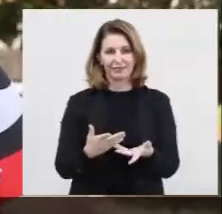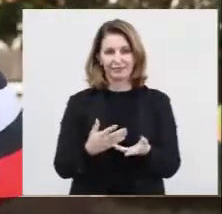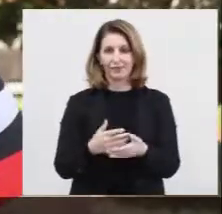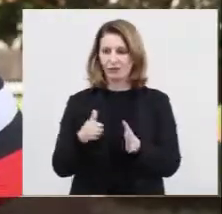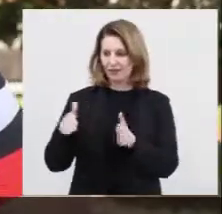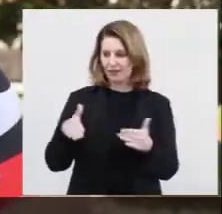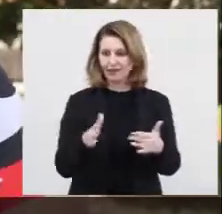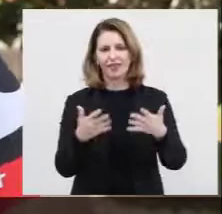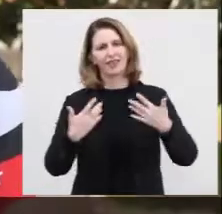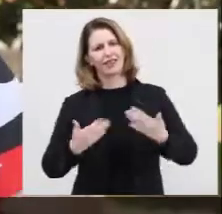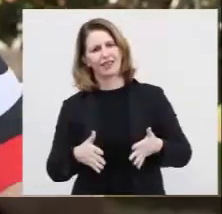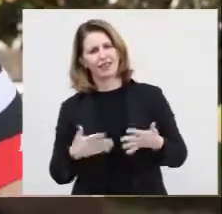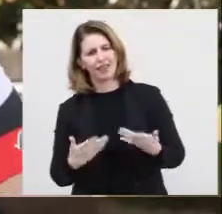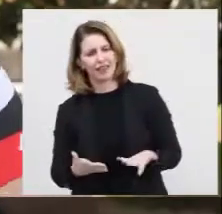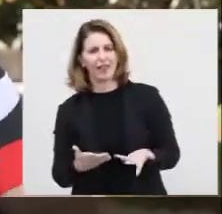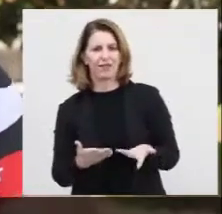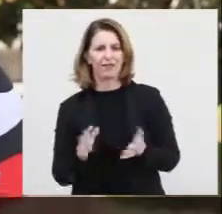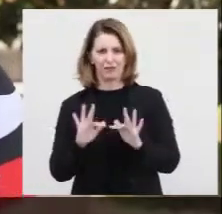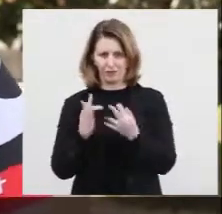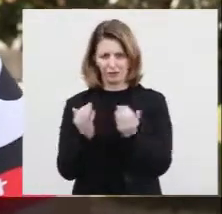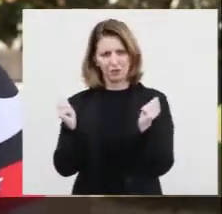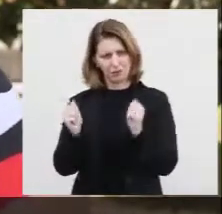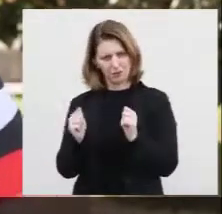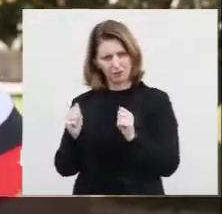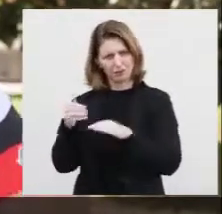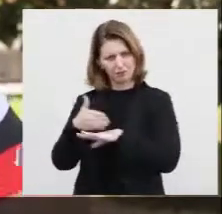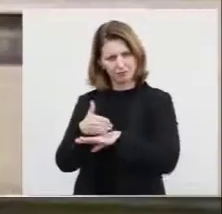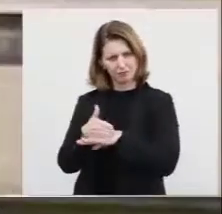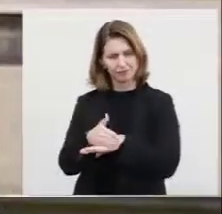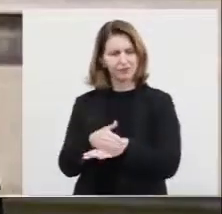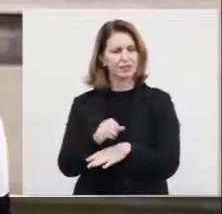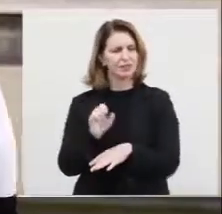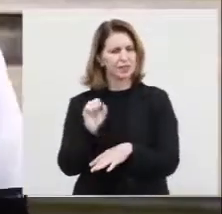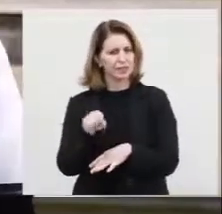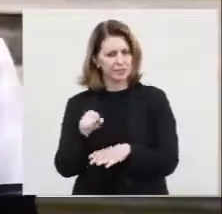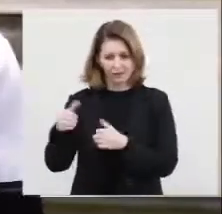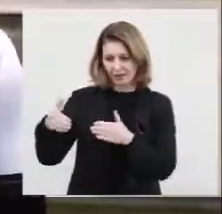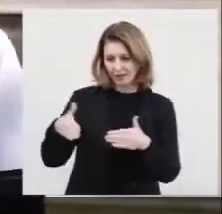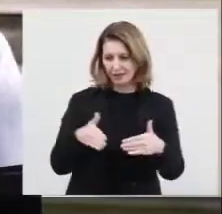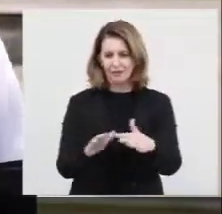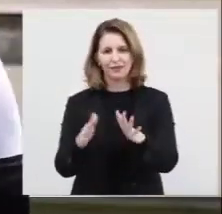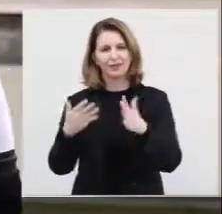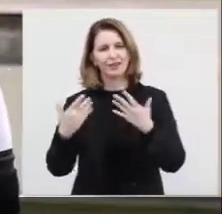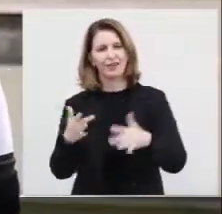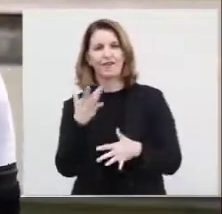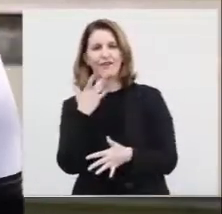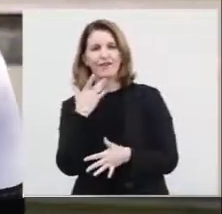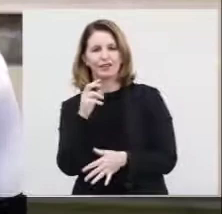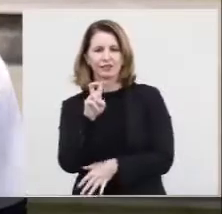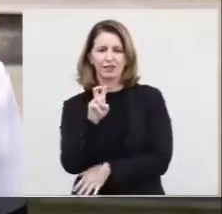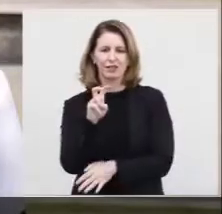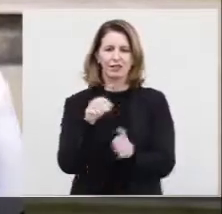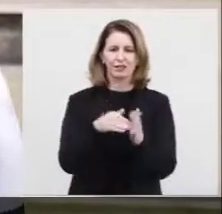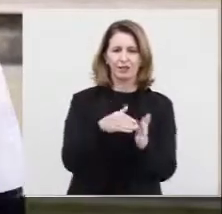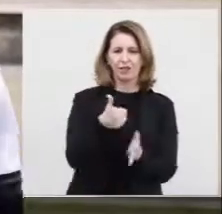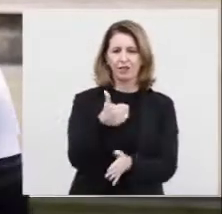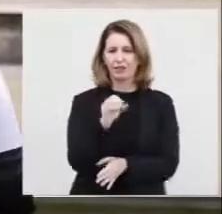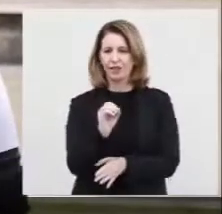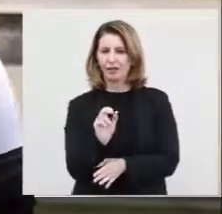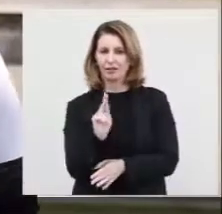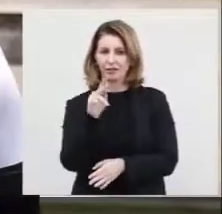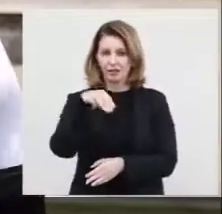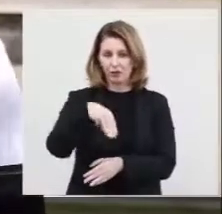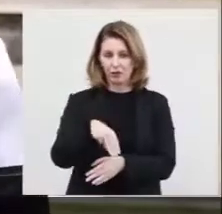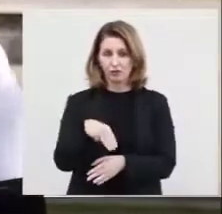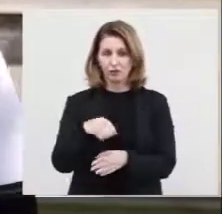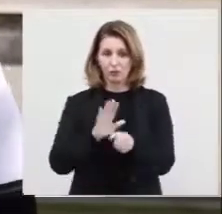São roteiros leves? As famílias podem participar? Sim, são roteiros leves, de 5 a 10 quilômetros, que irão